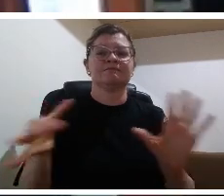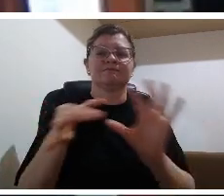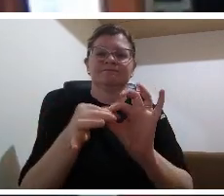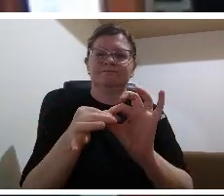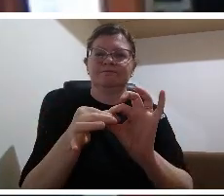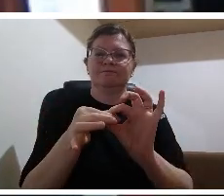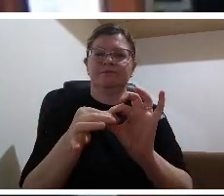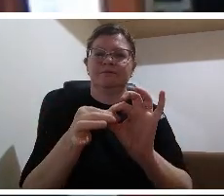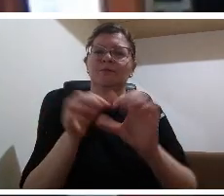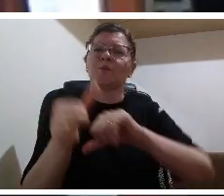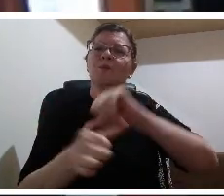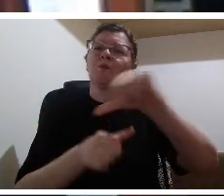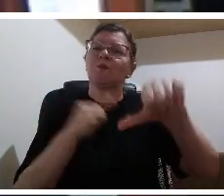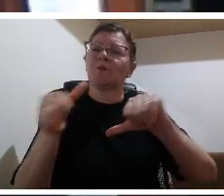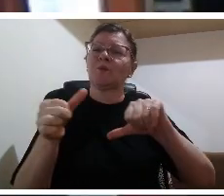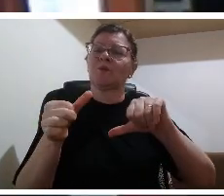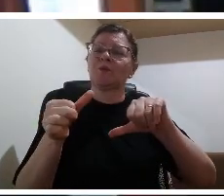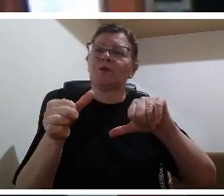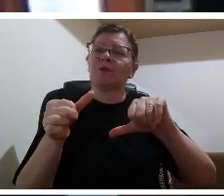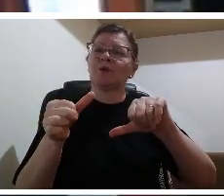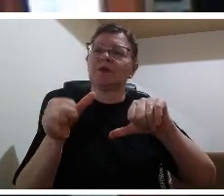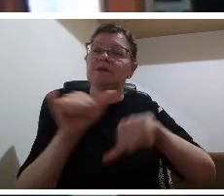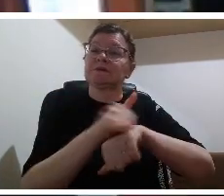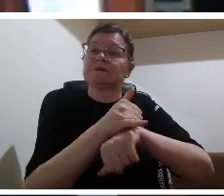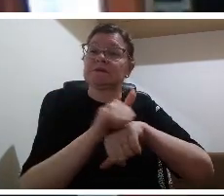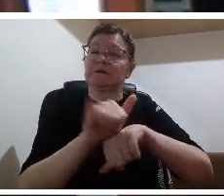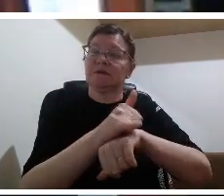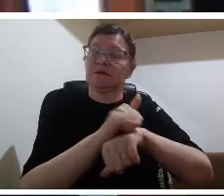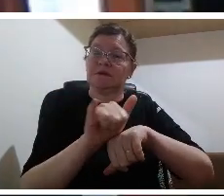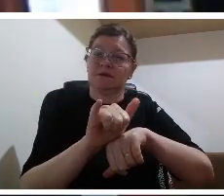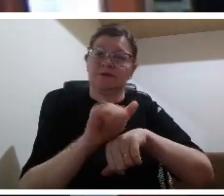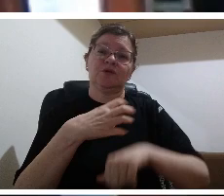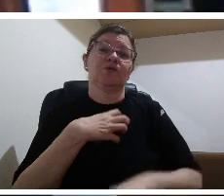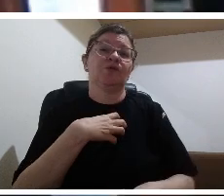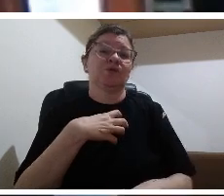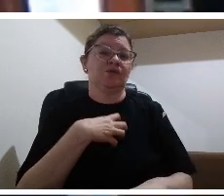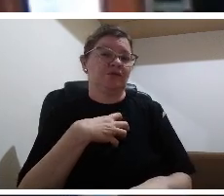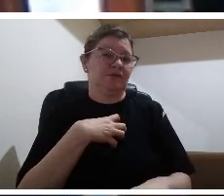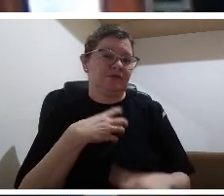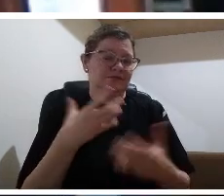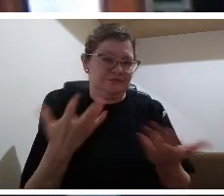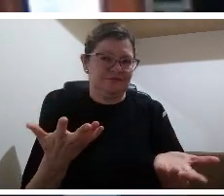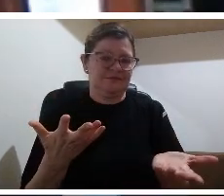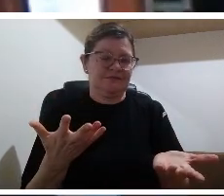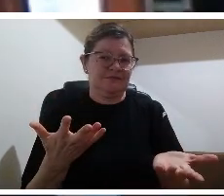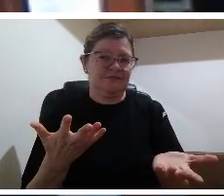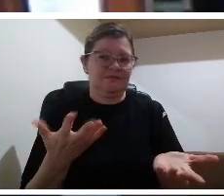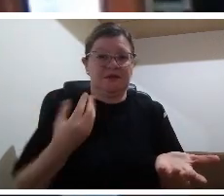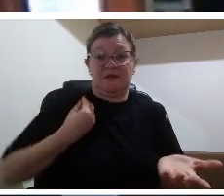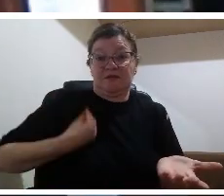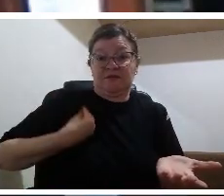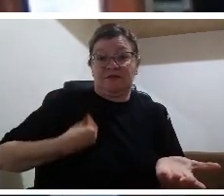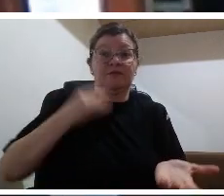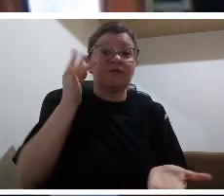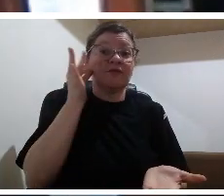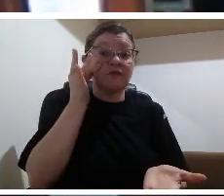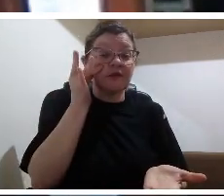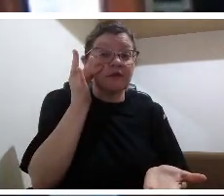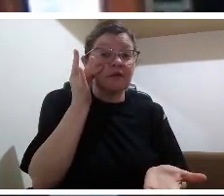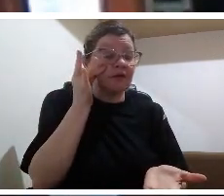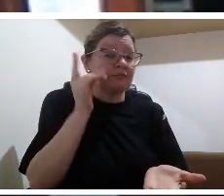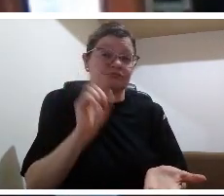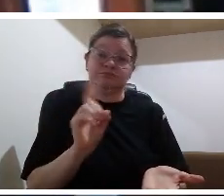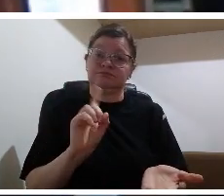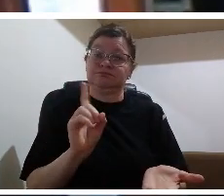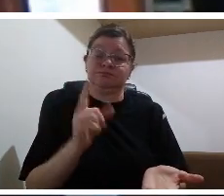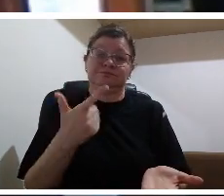presença física você tem a presença eu diria imaginária longínqua do aluno a forma e a forma